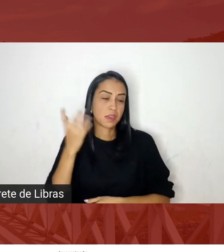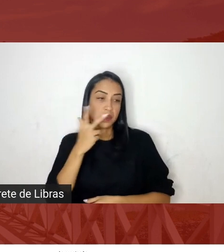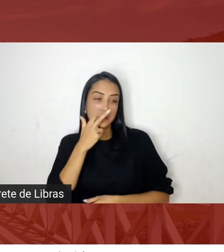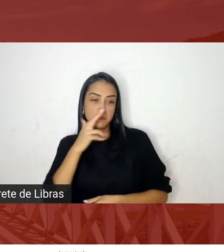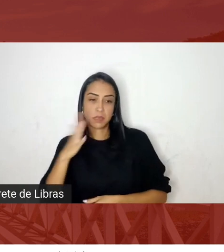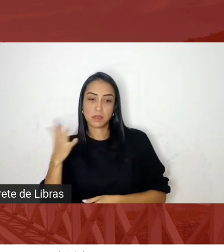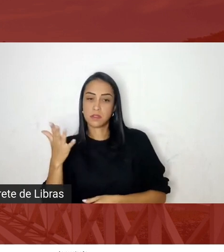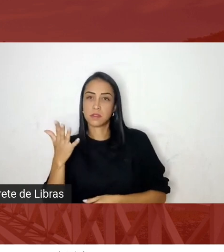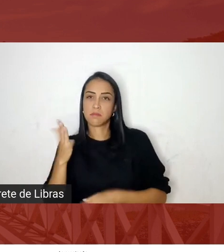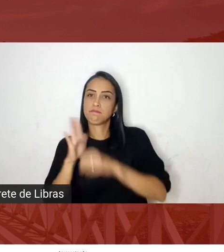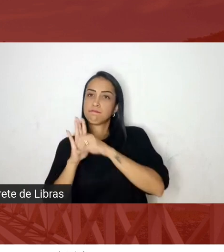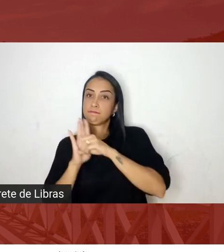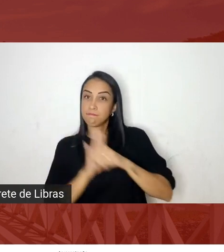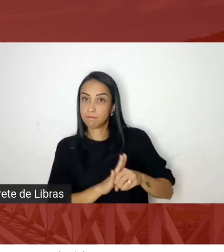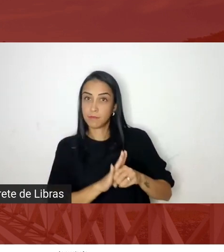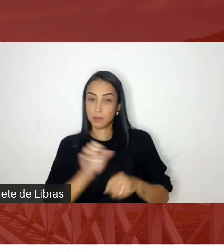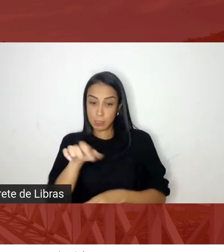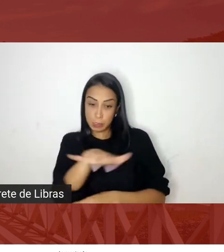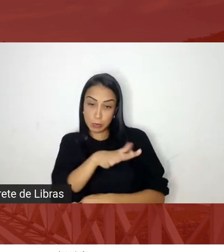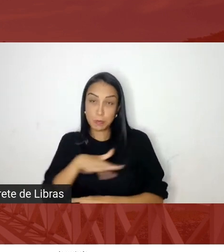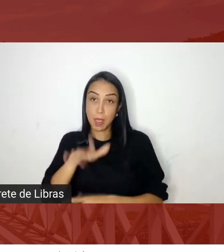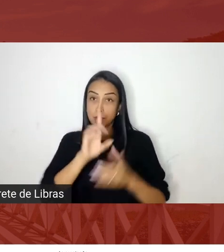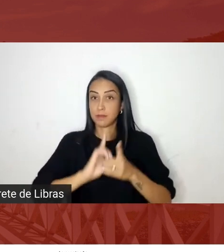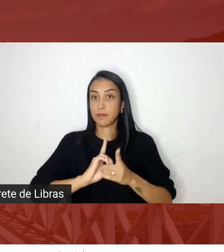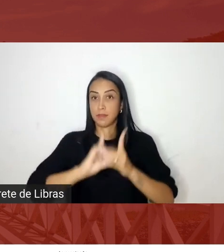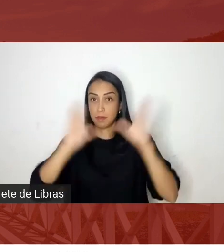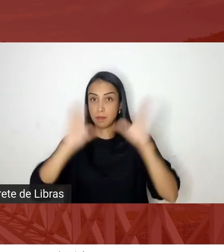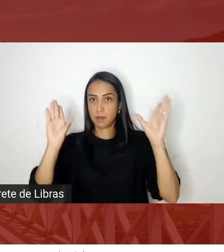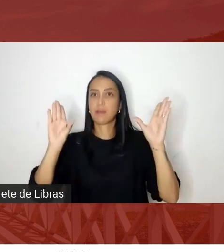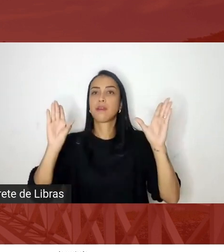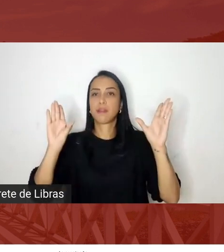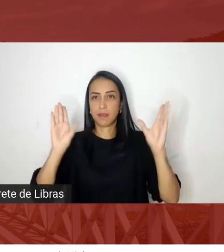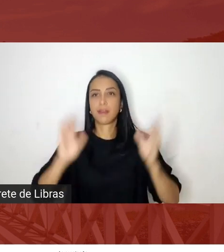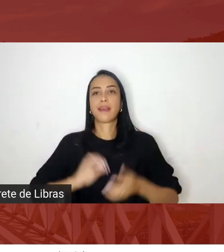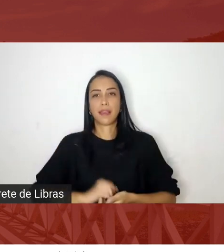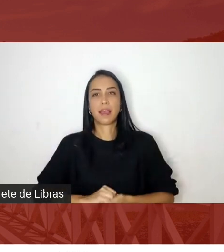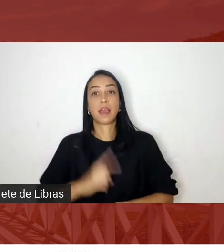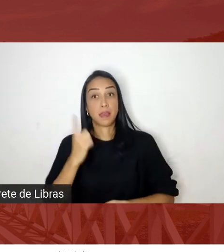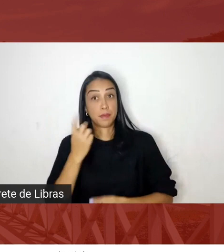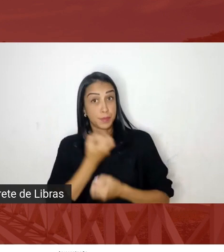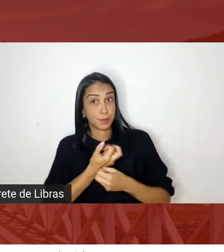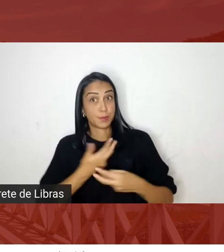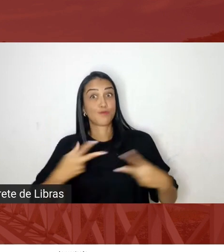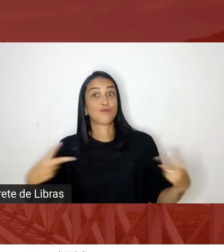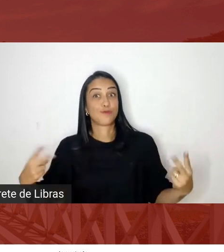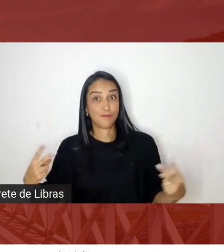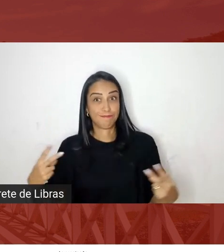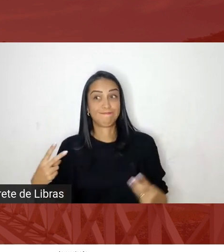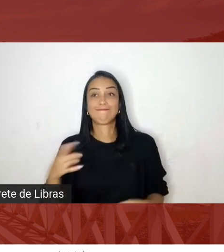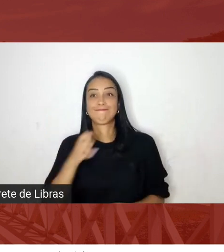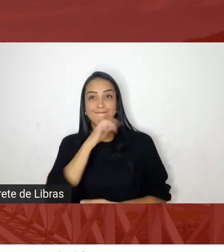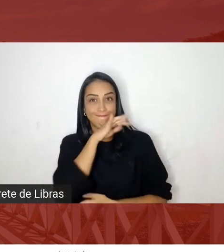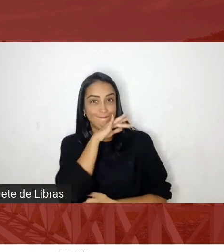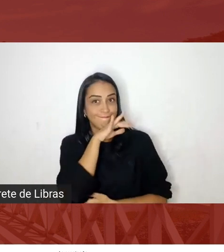democrático ele deve ser uma atitude muito cara para nós né